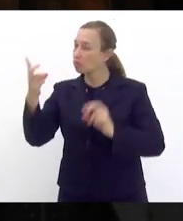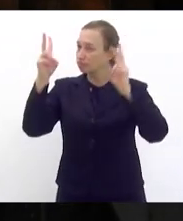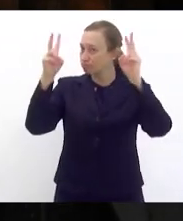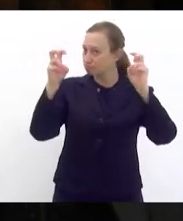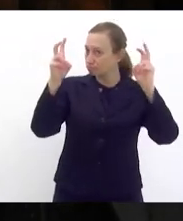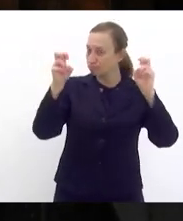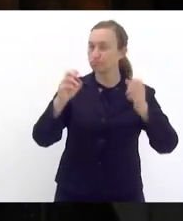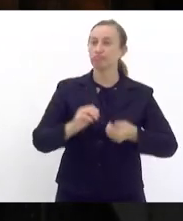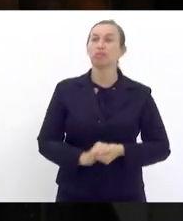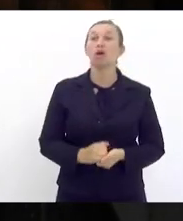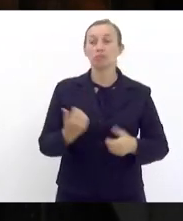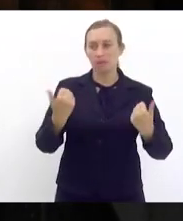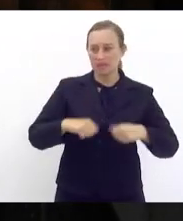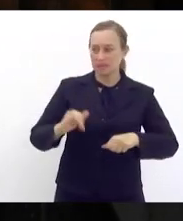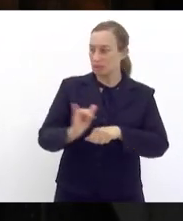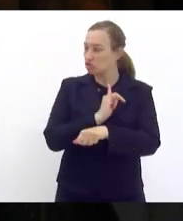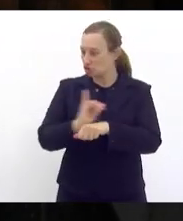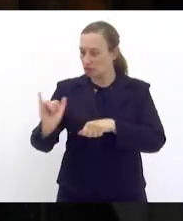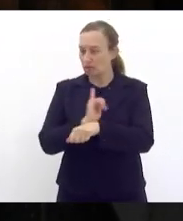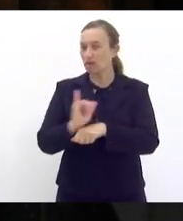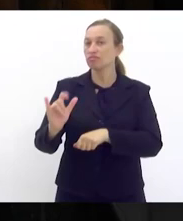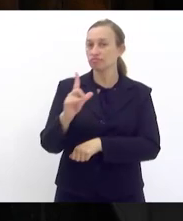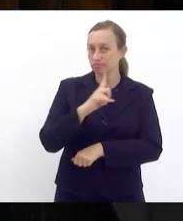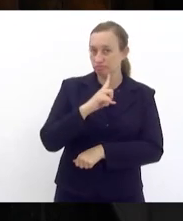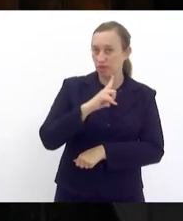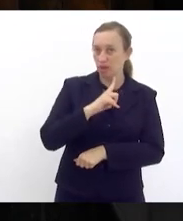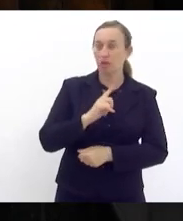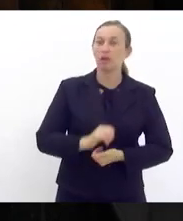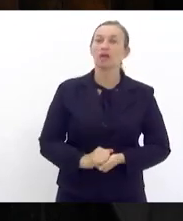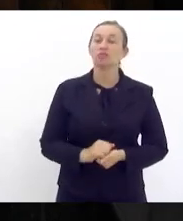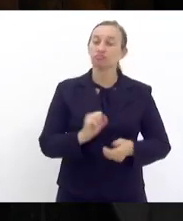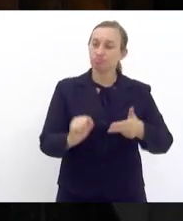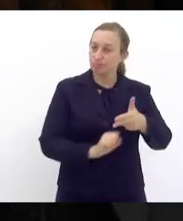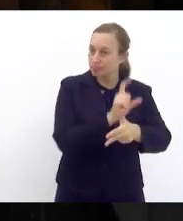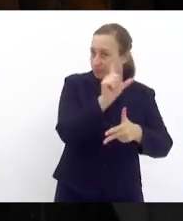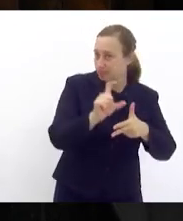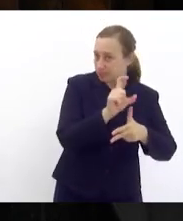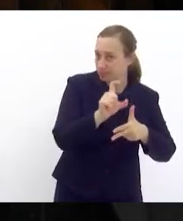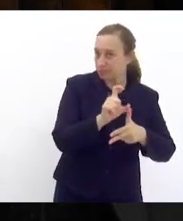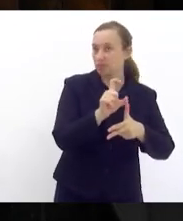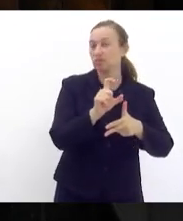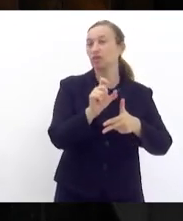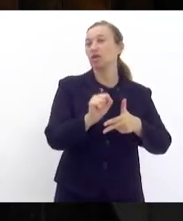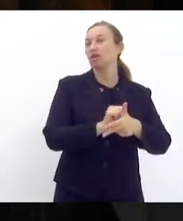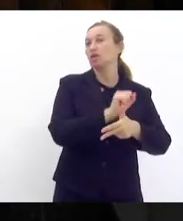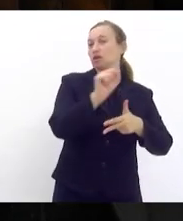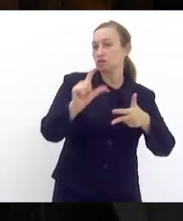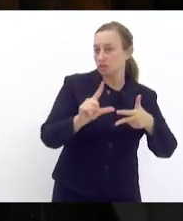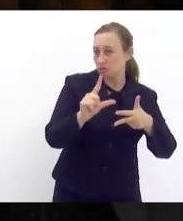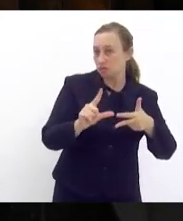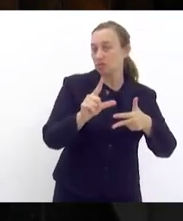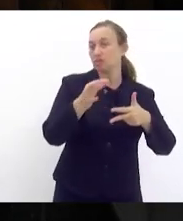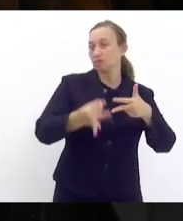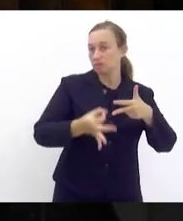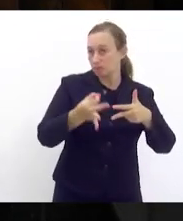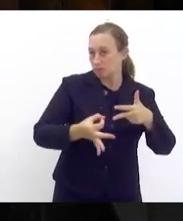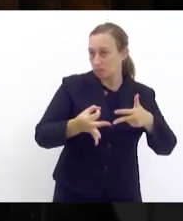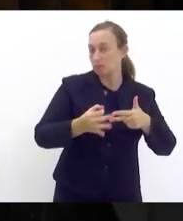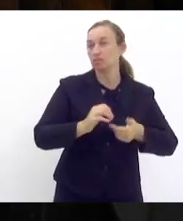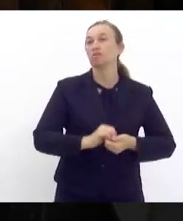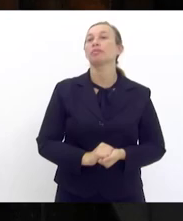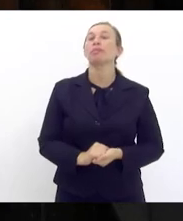Temos que ter alternativas. O executivo, os poderes e principalmente poder